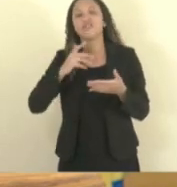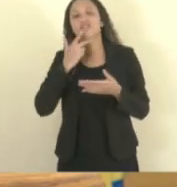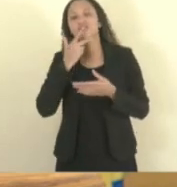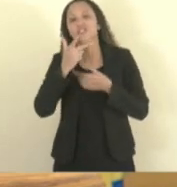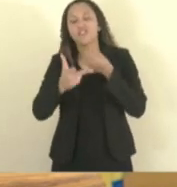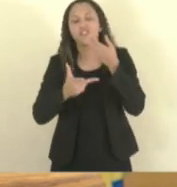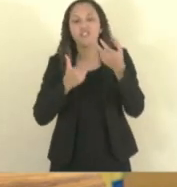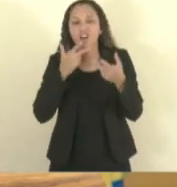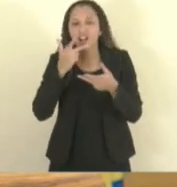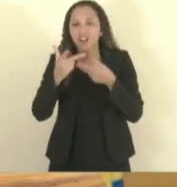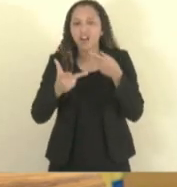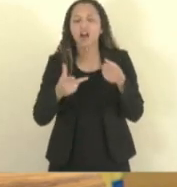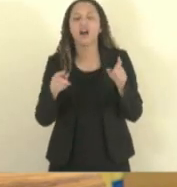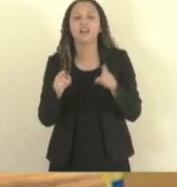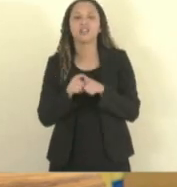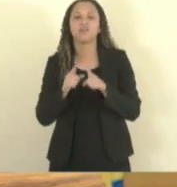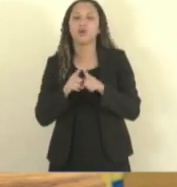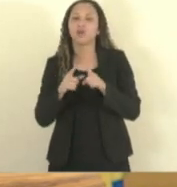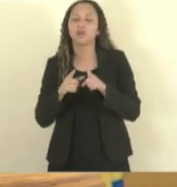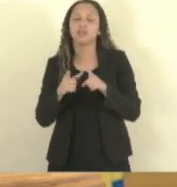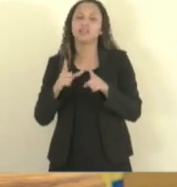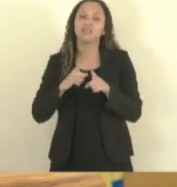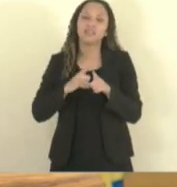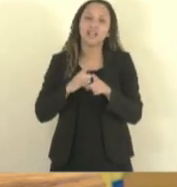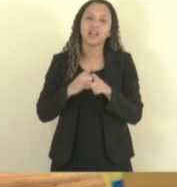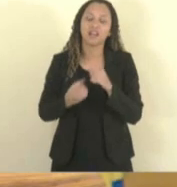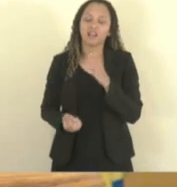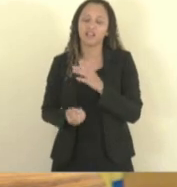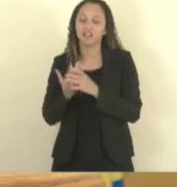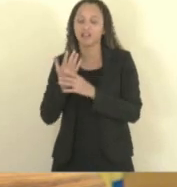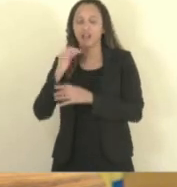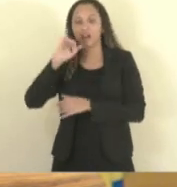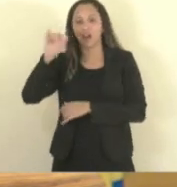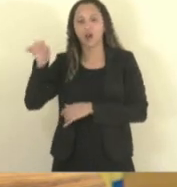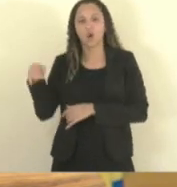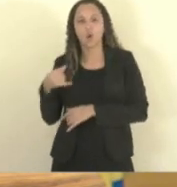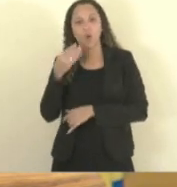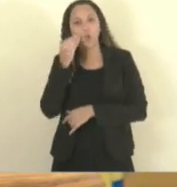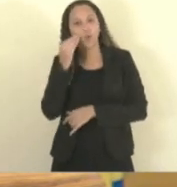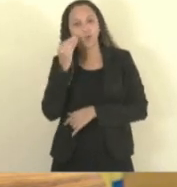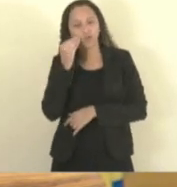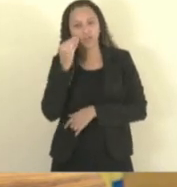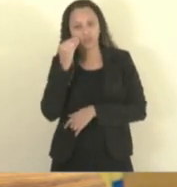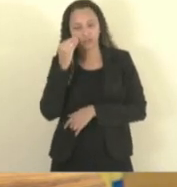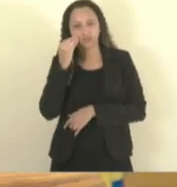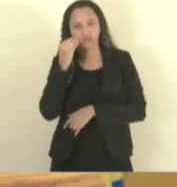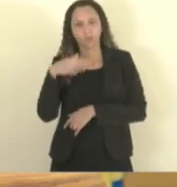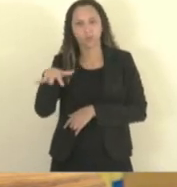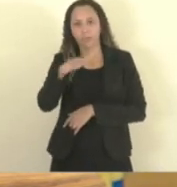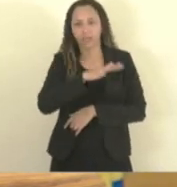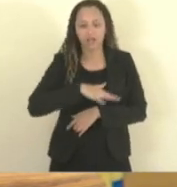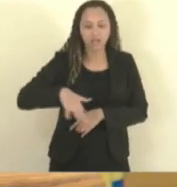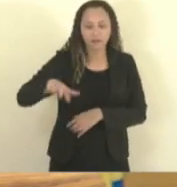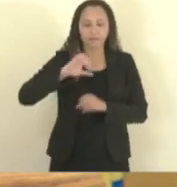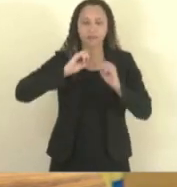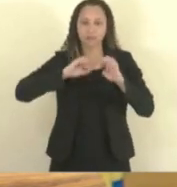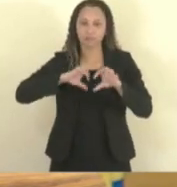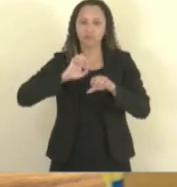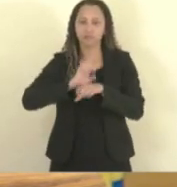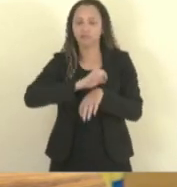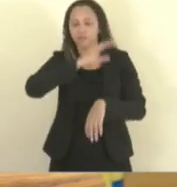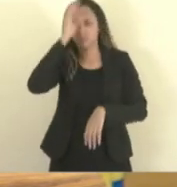sobre os desafios da educação no estado do Espírito Santo. E